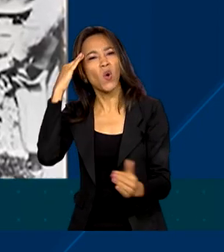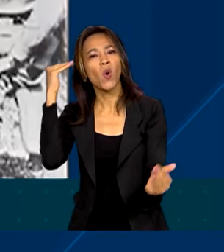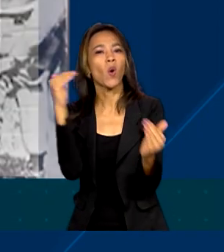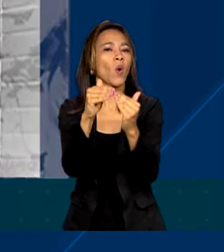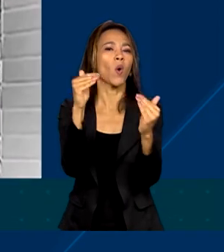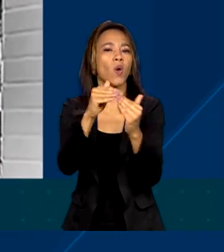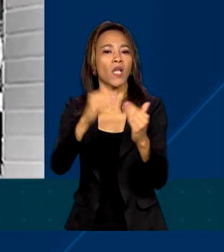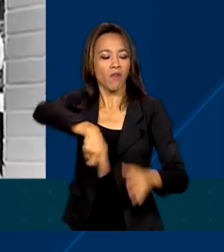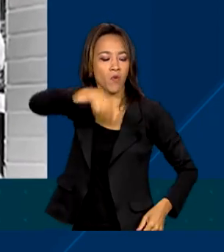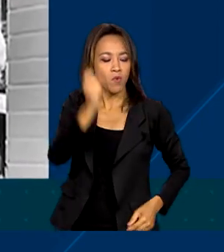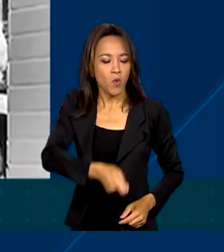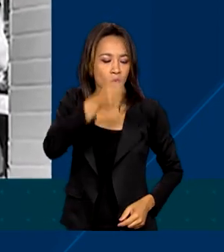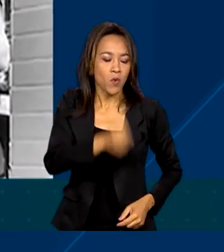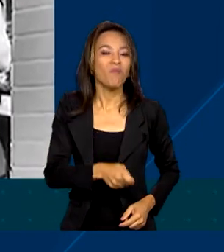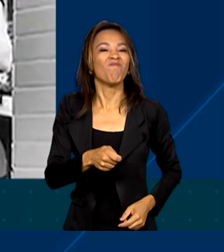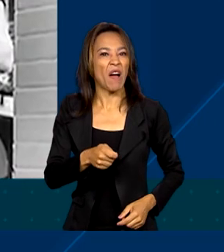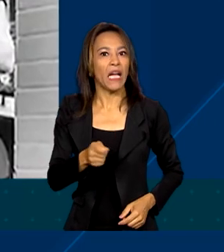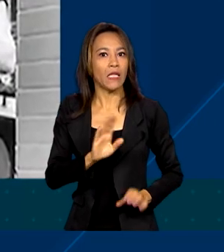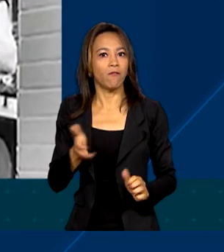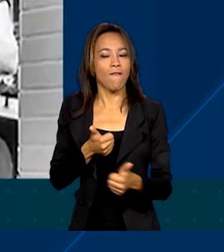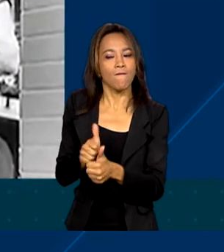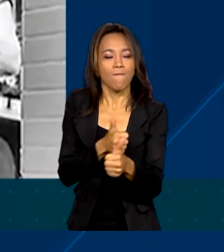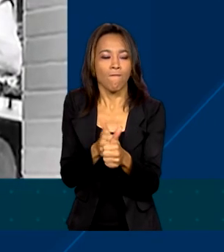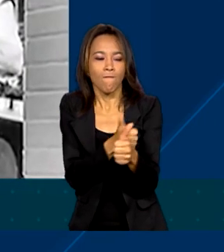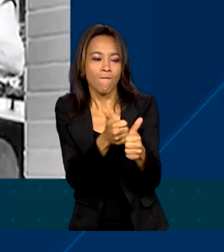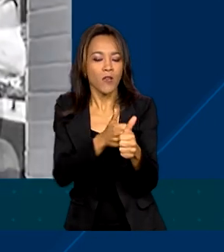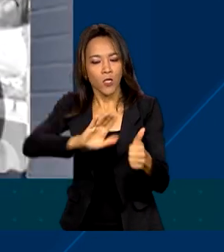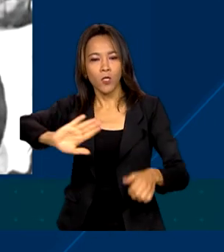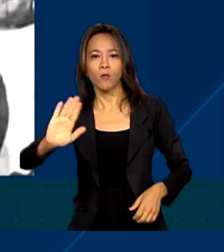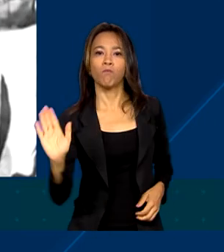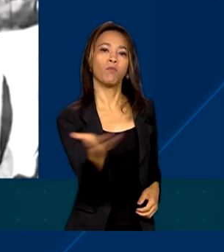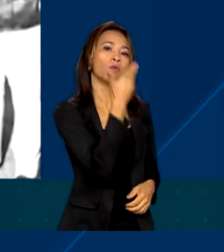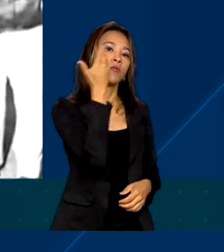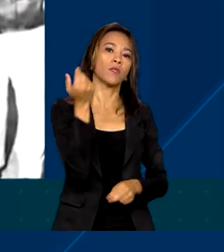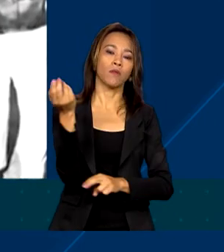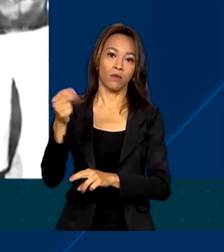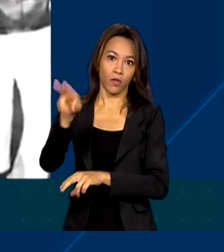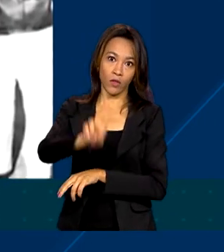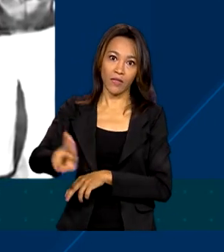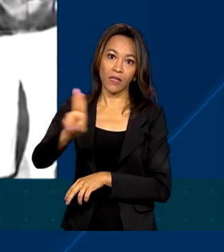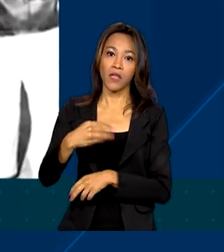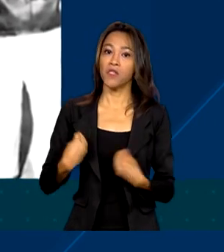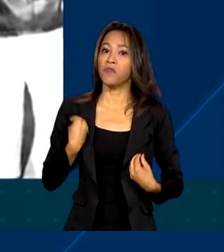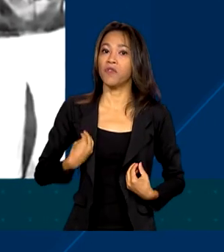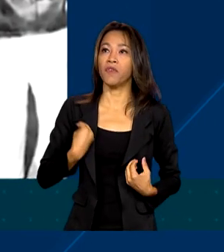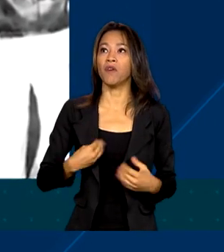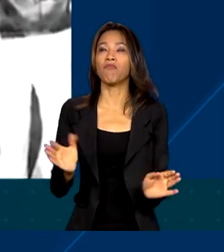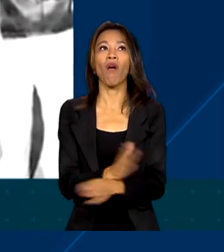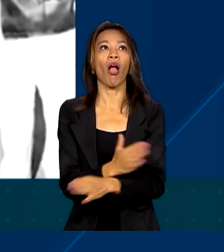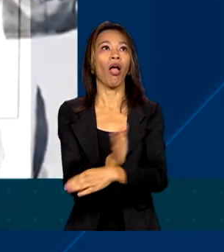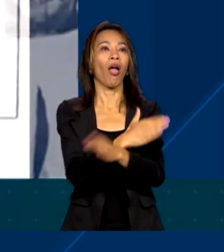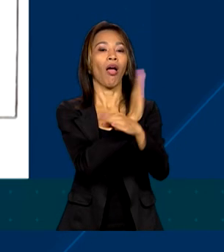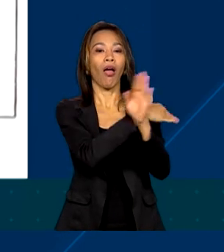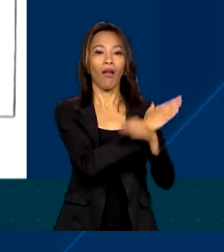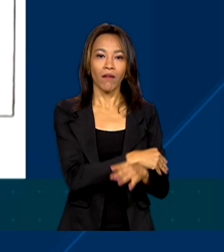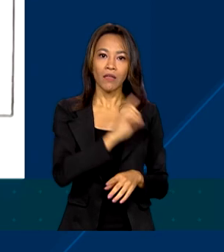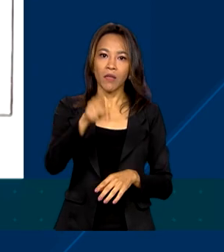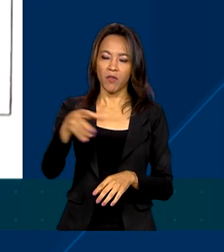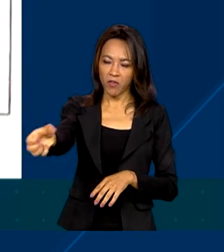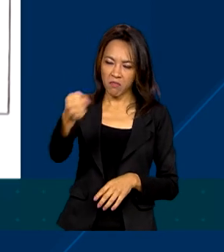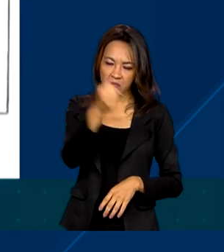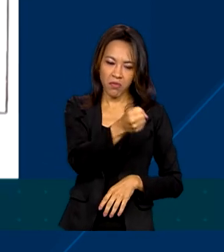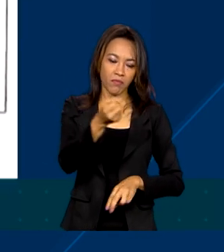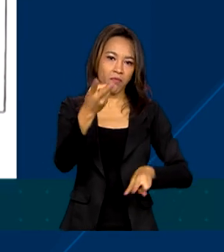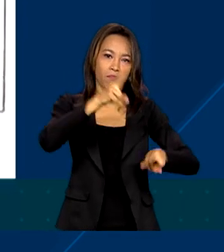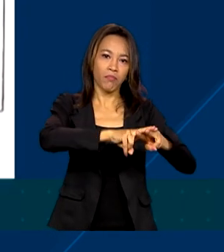autoritário renderam perseguições, expulsão da universidade e uma vida clandestina. Ele acabou sendo detido e morto